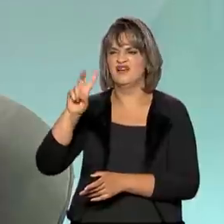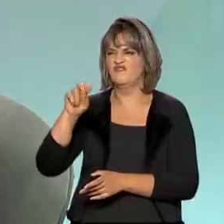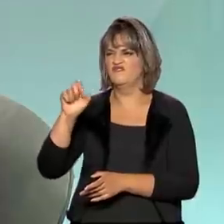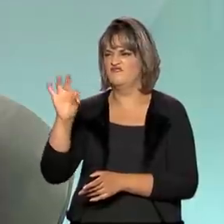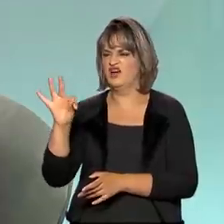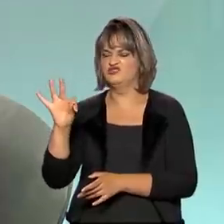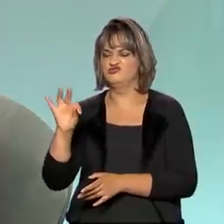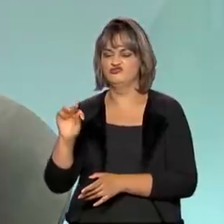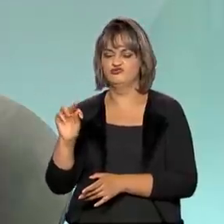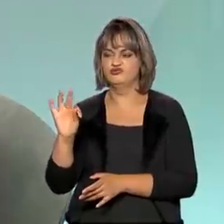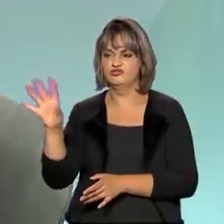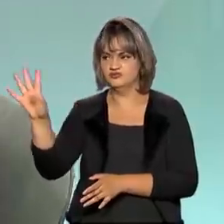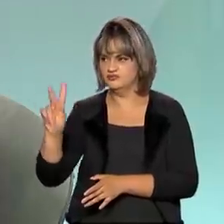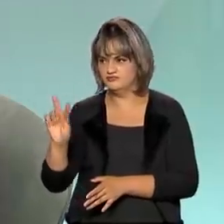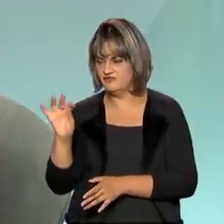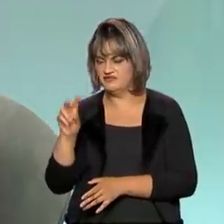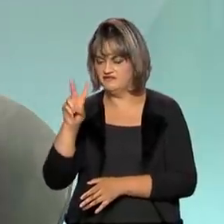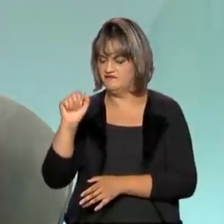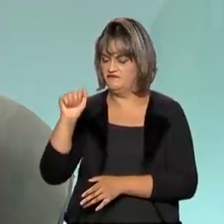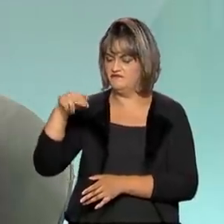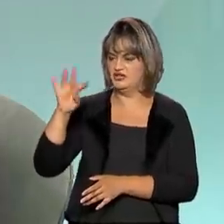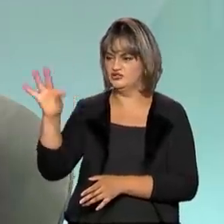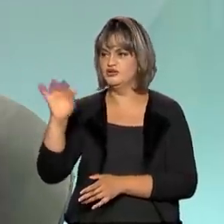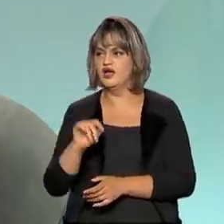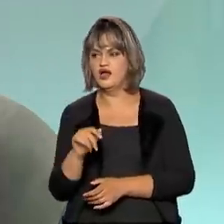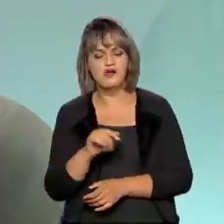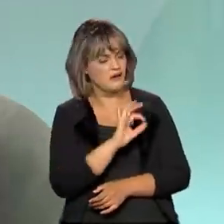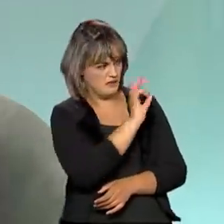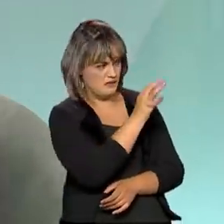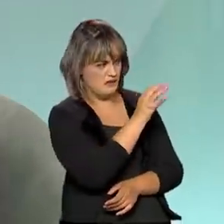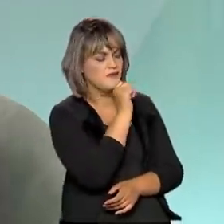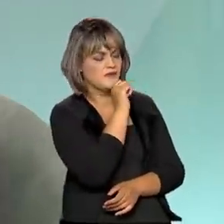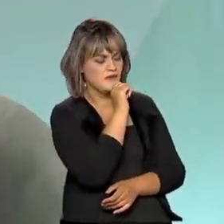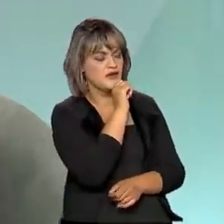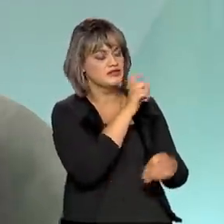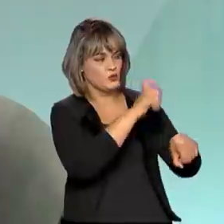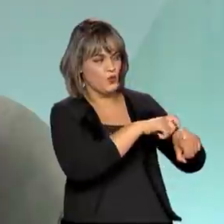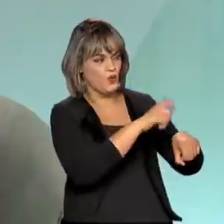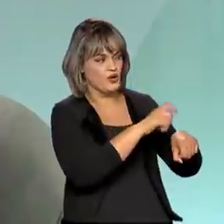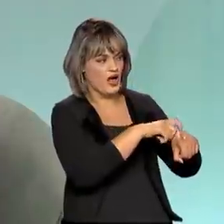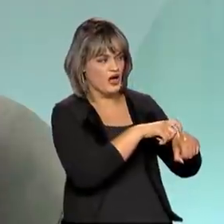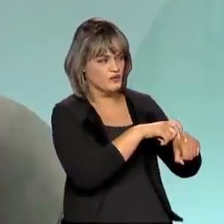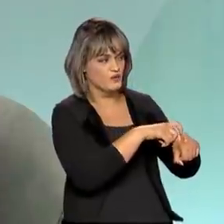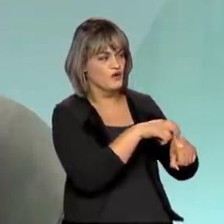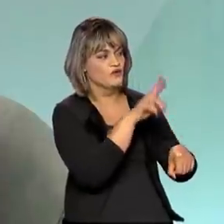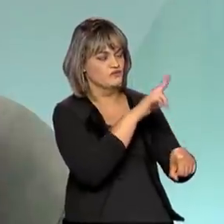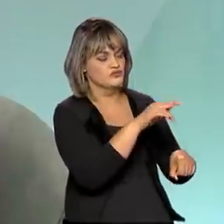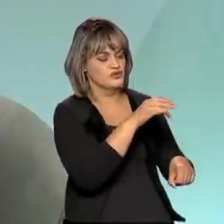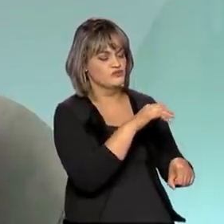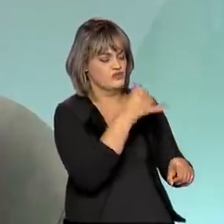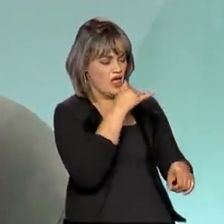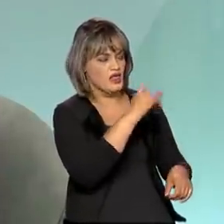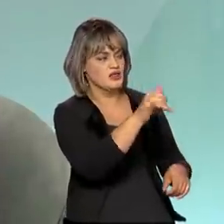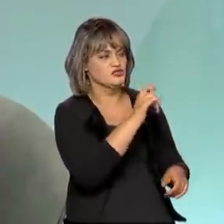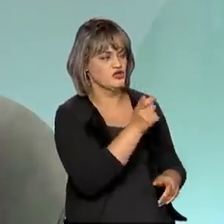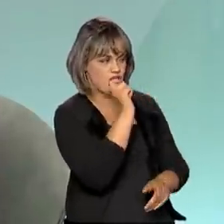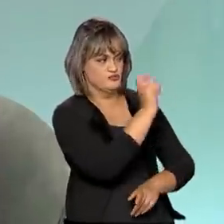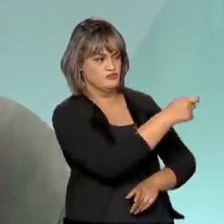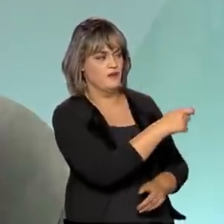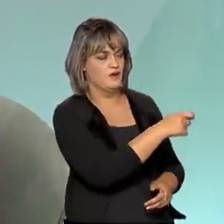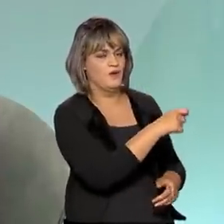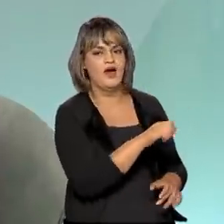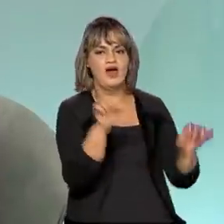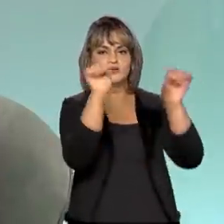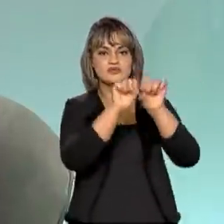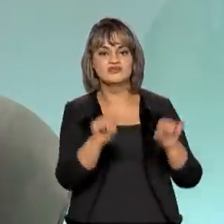operador, foi mais barato, o operador vai aceitar aquela oferta e vai pedir para ele, naquele horário, para ele retirar aquela carga do sistema e, com isso, o sistema ficar